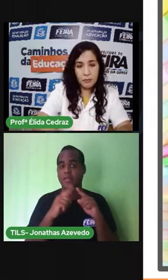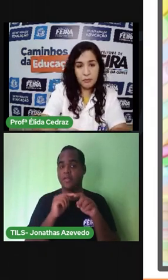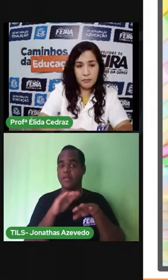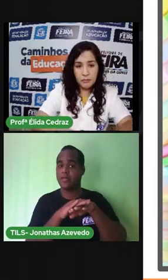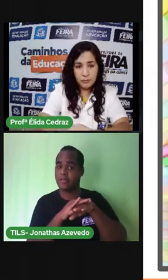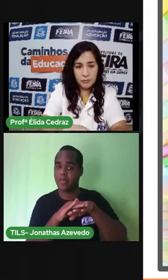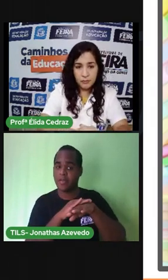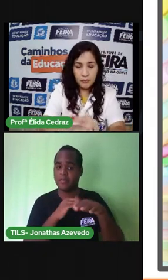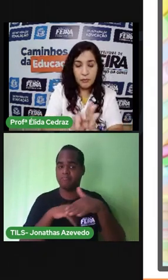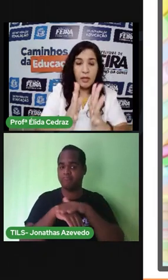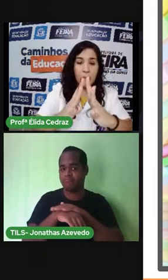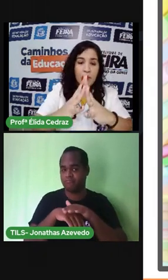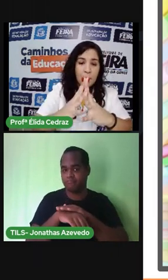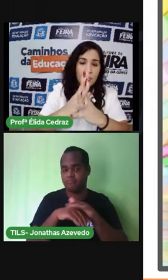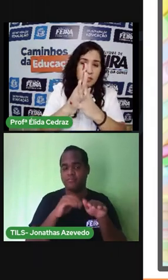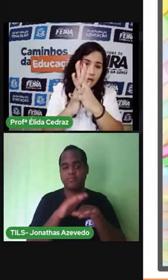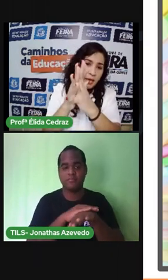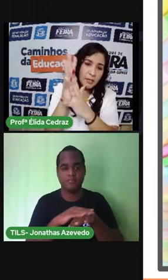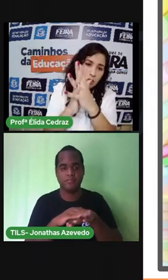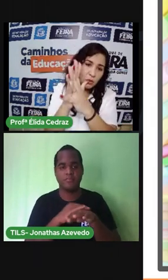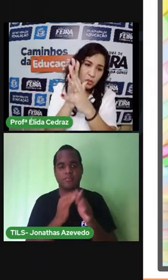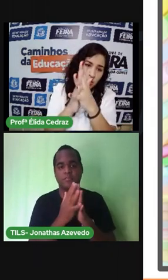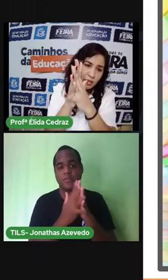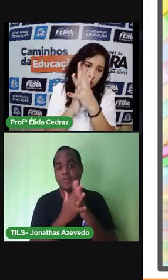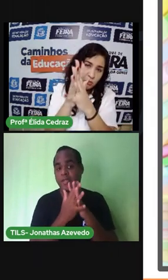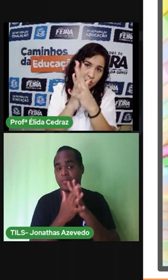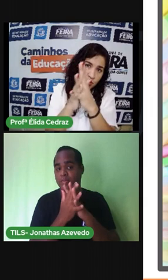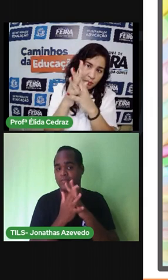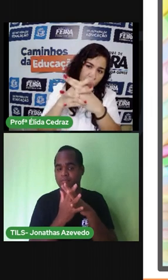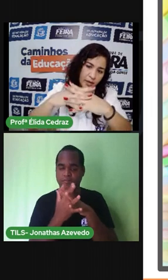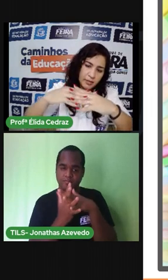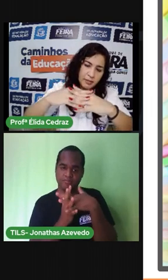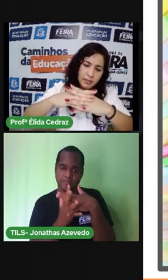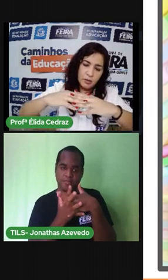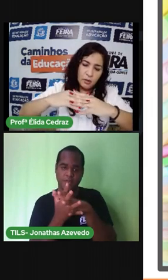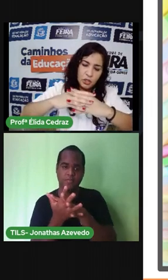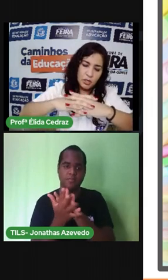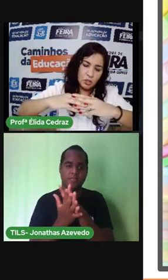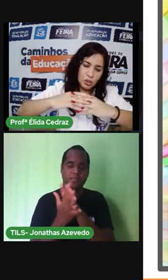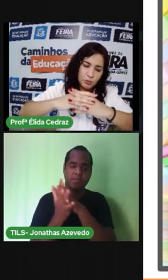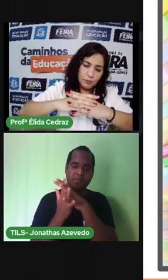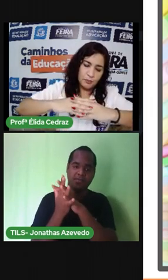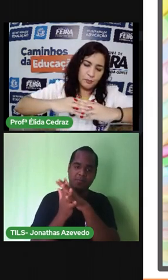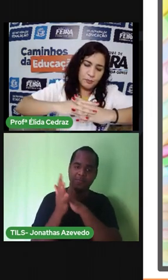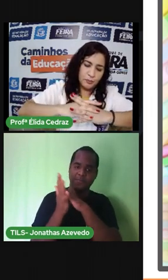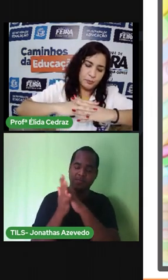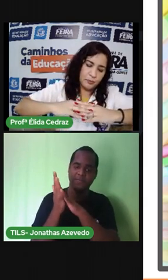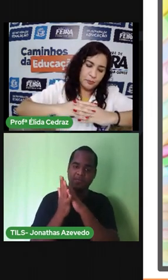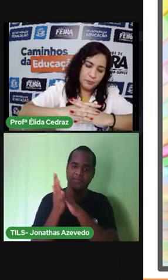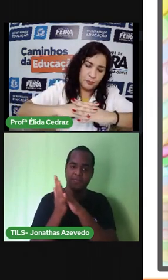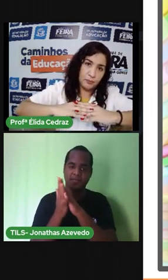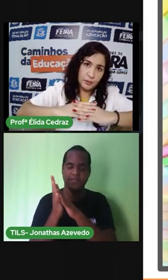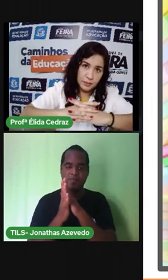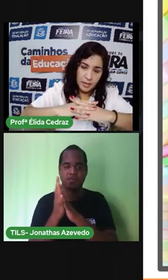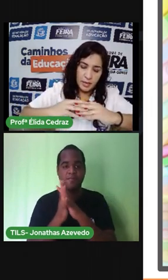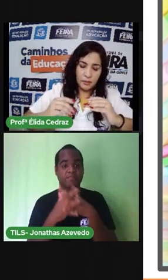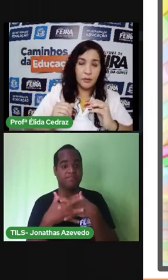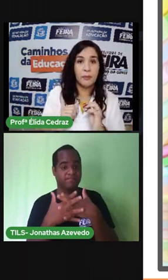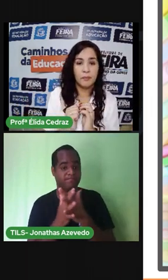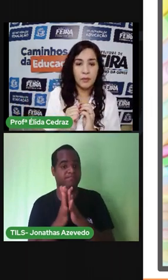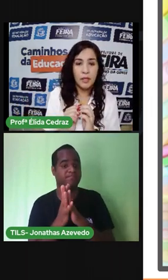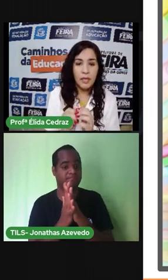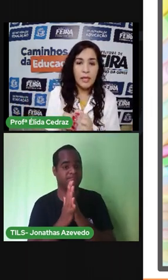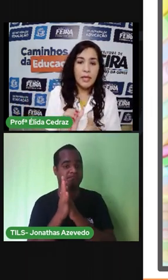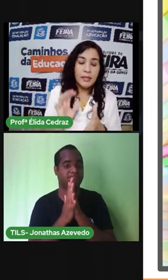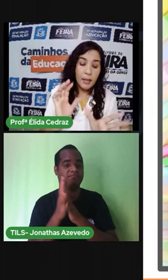mão depois entre os dedos assim ó gente certo?